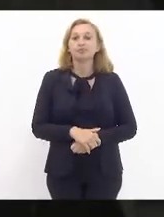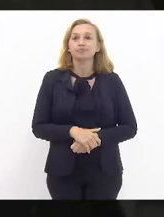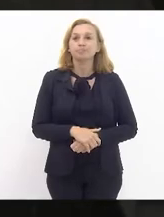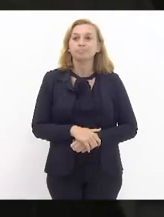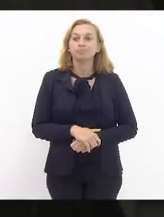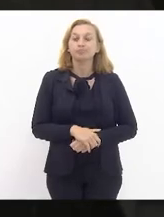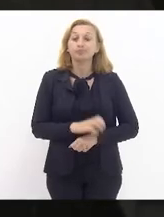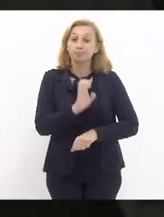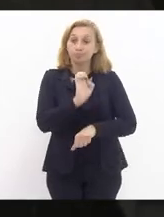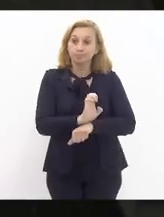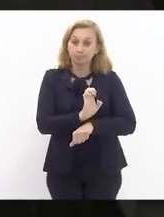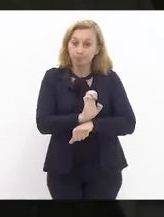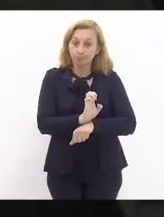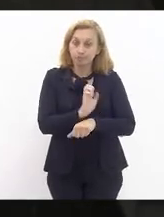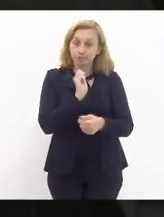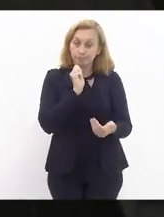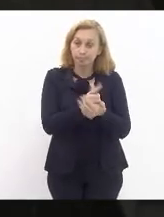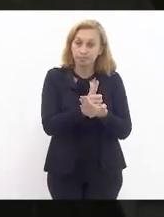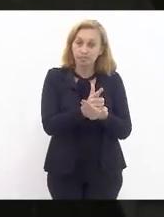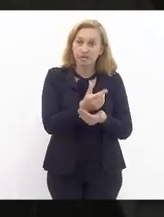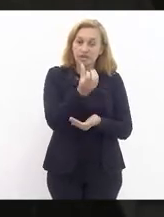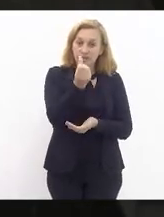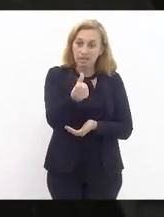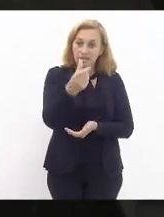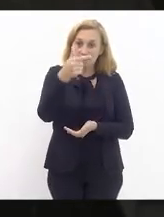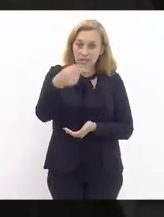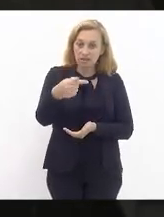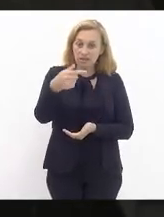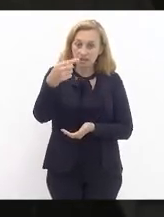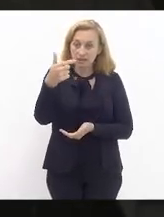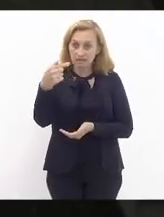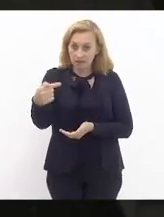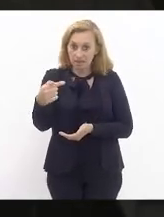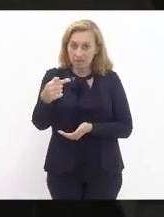o Estado tem a pagar 677 milhões.